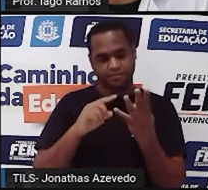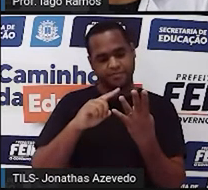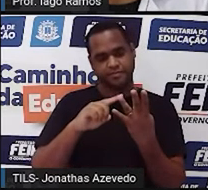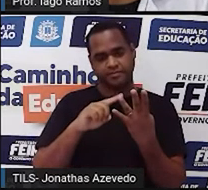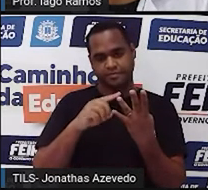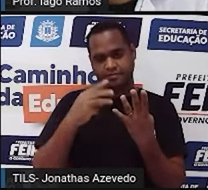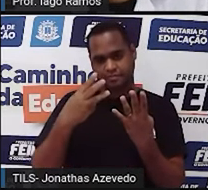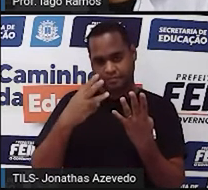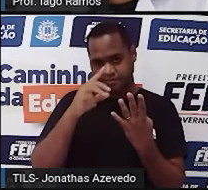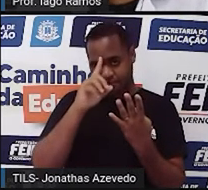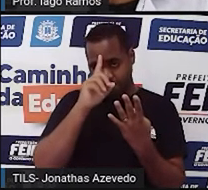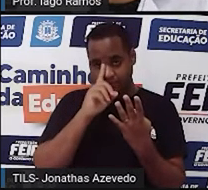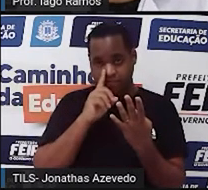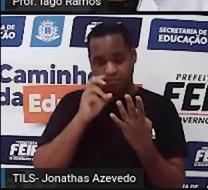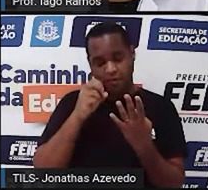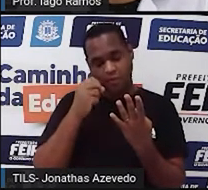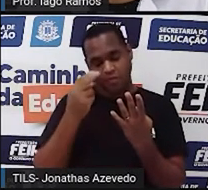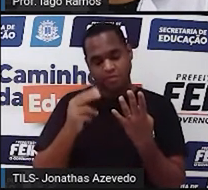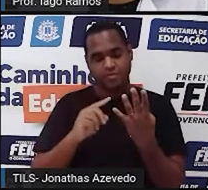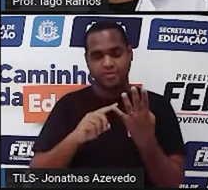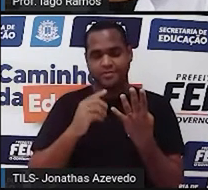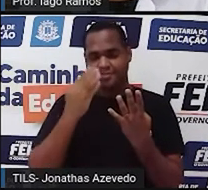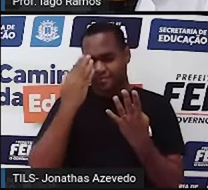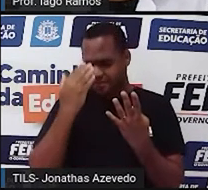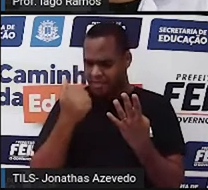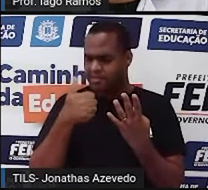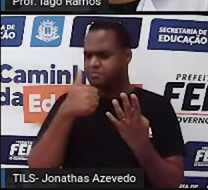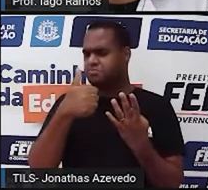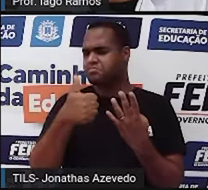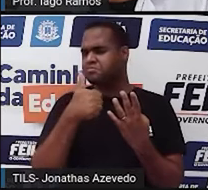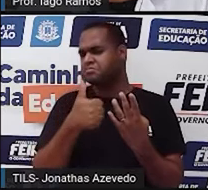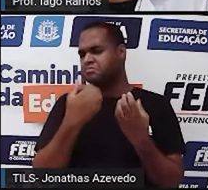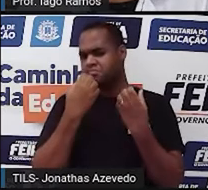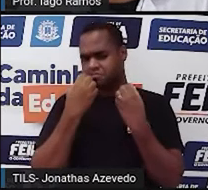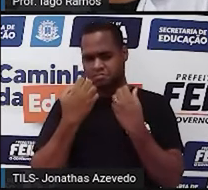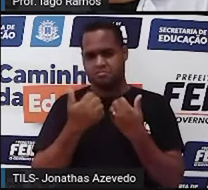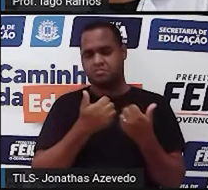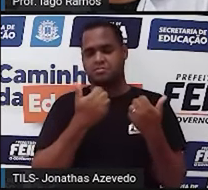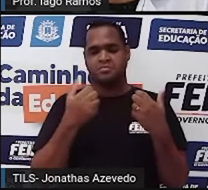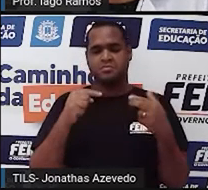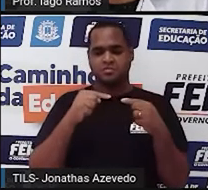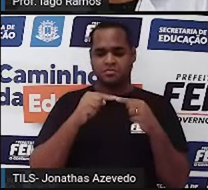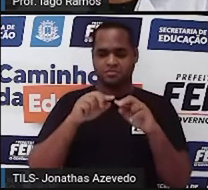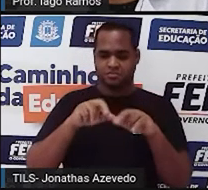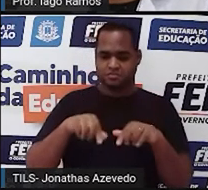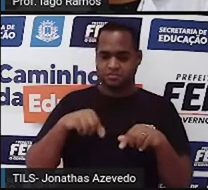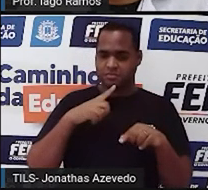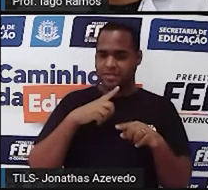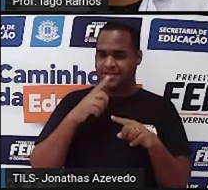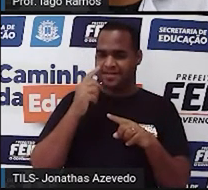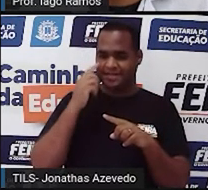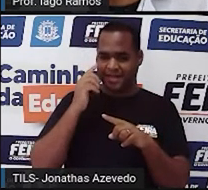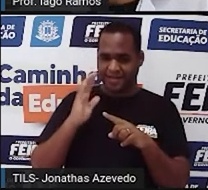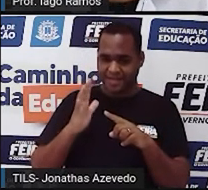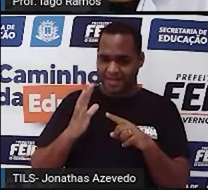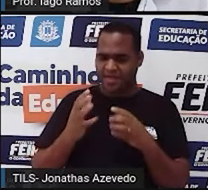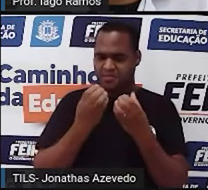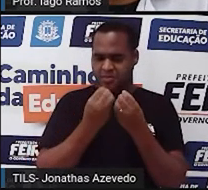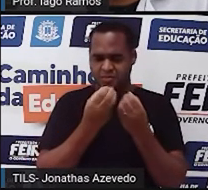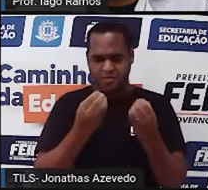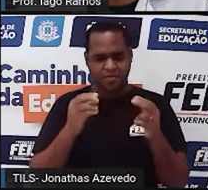em amarelo. Ou você sabe bastante coisa sobre essas continhas que você já deve ter estudado.